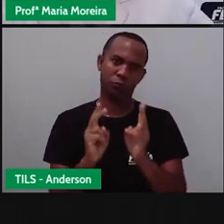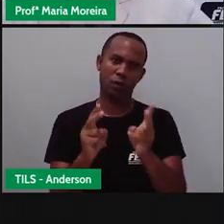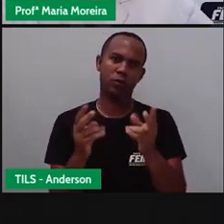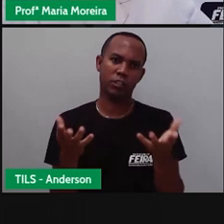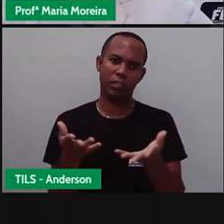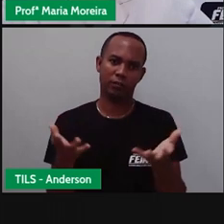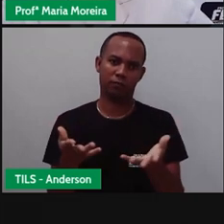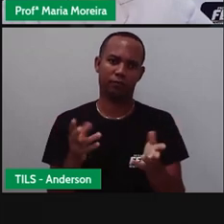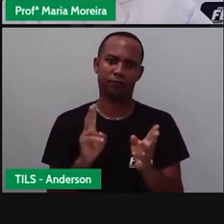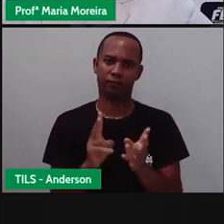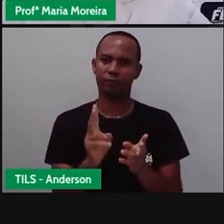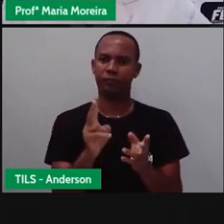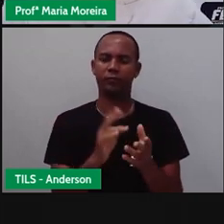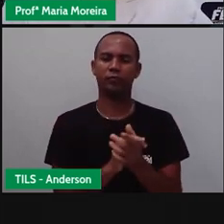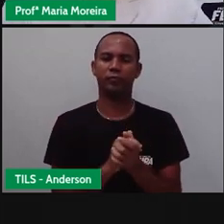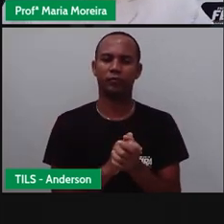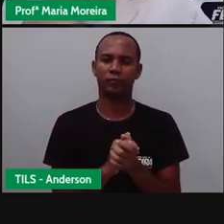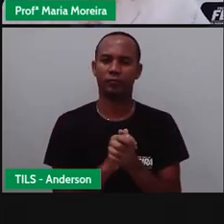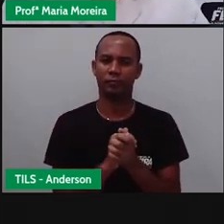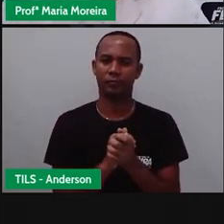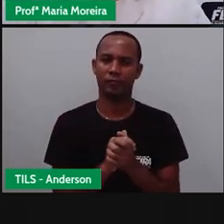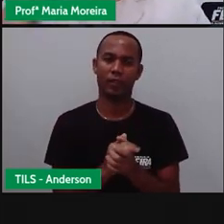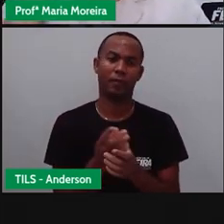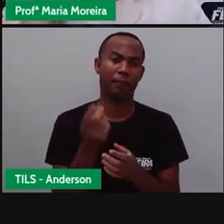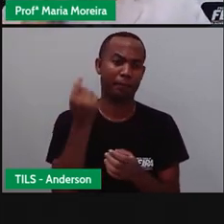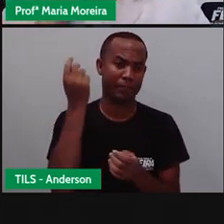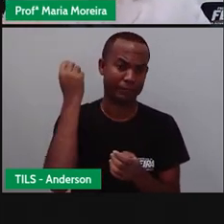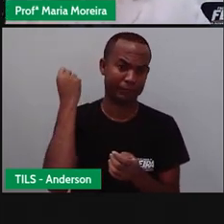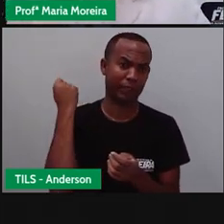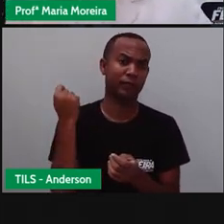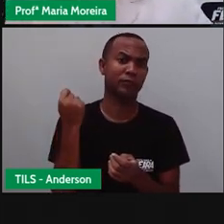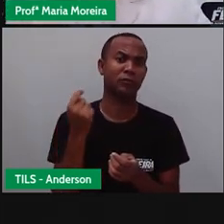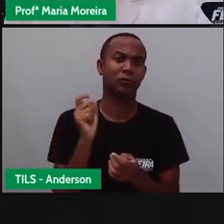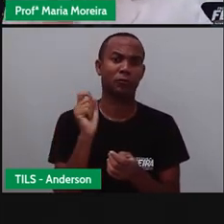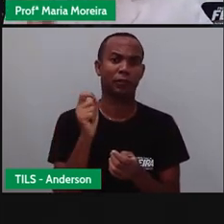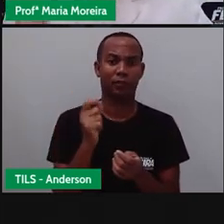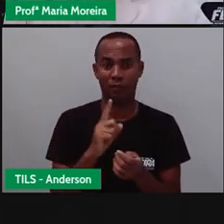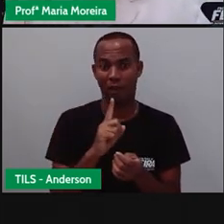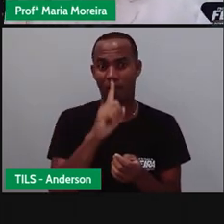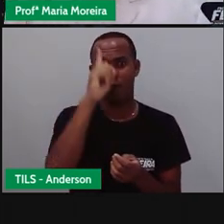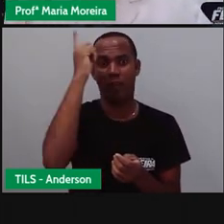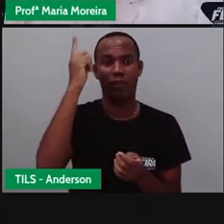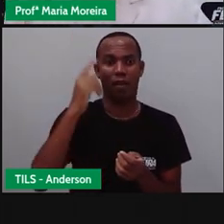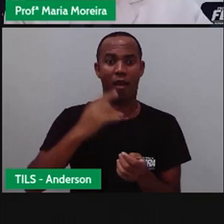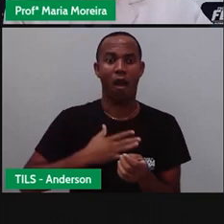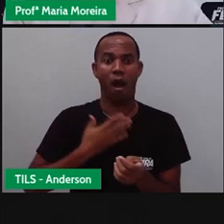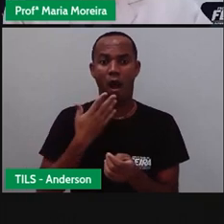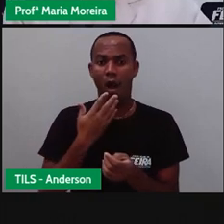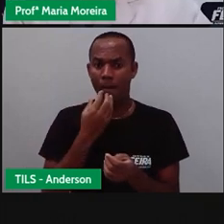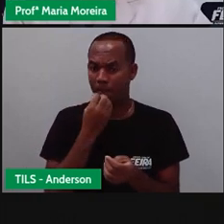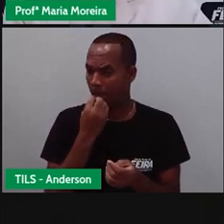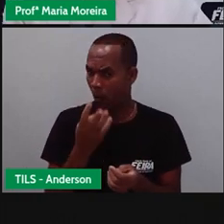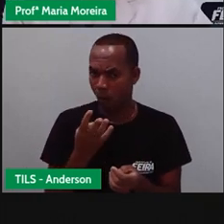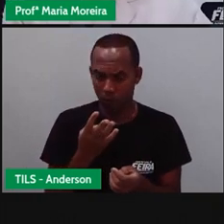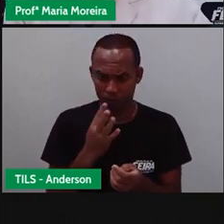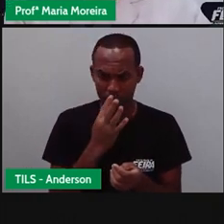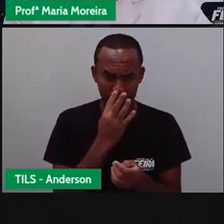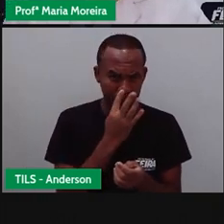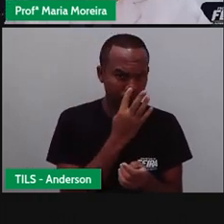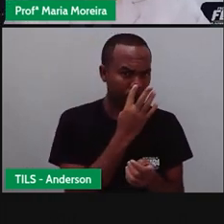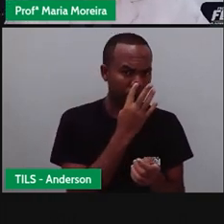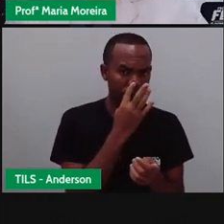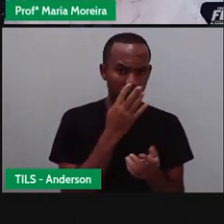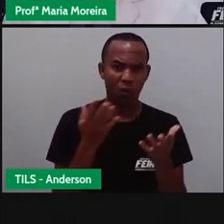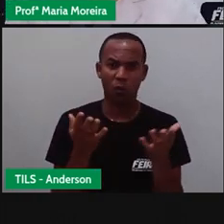Hoje? Hoje não. Mas, quando a roda foi inventada, foi um avanço tecnológico absurdo. Hoje,